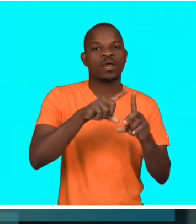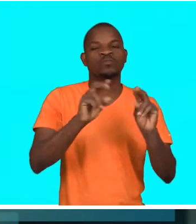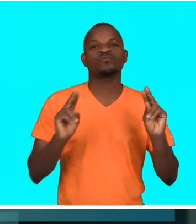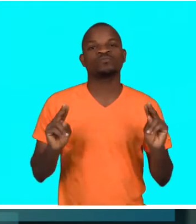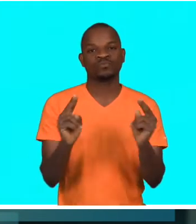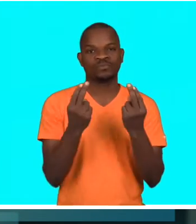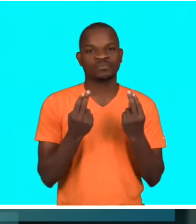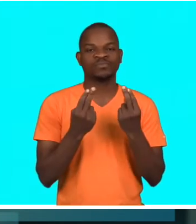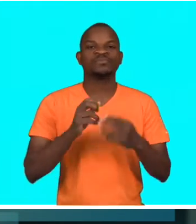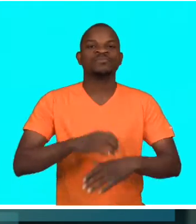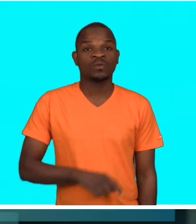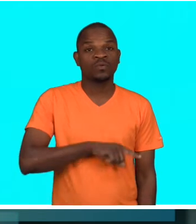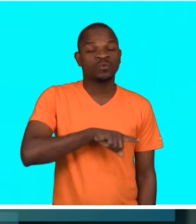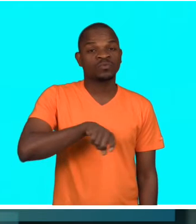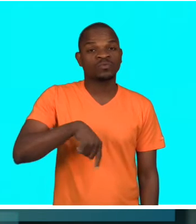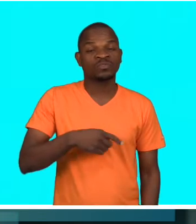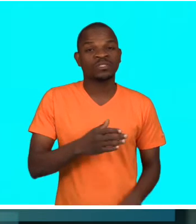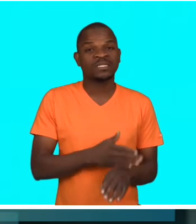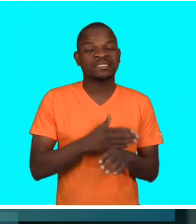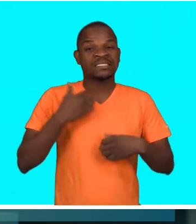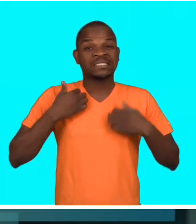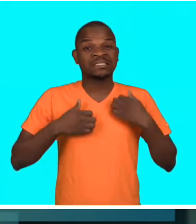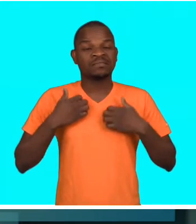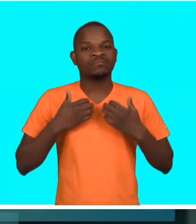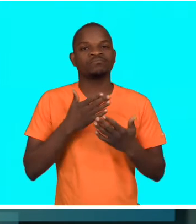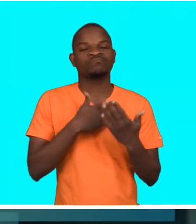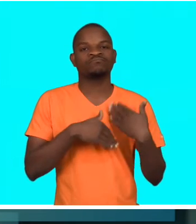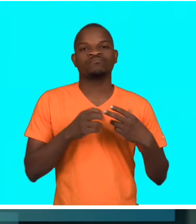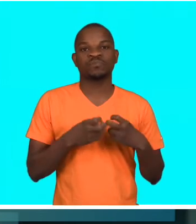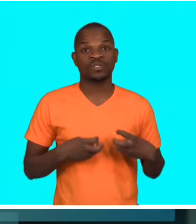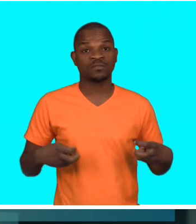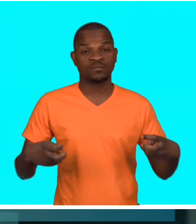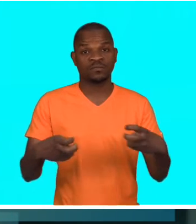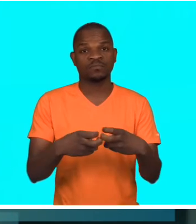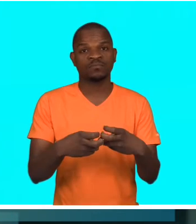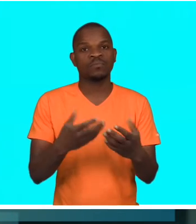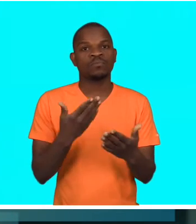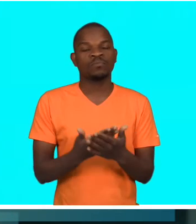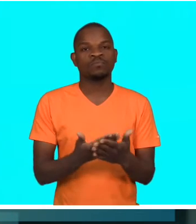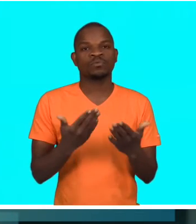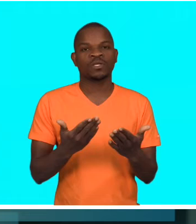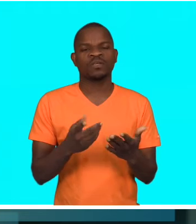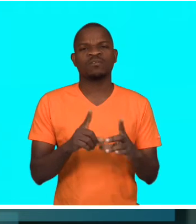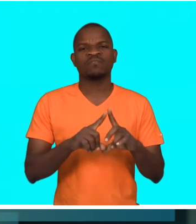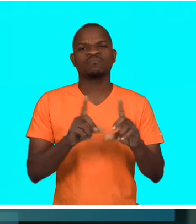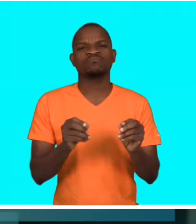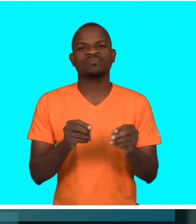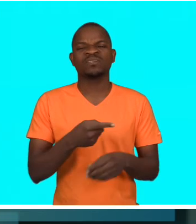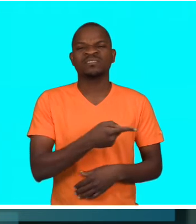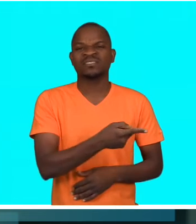coisas inovadoras. Nós estávamos com sede do evento porque isto permite o